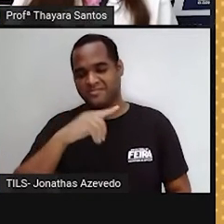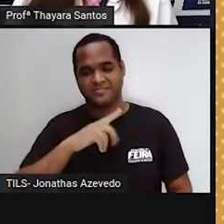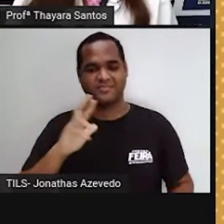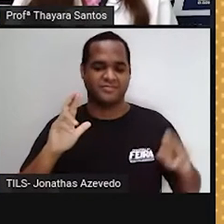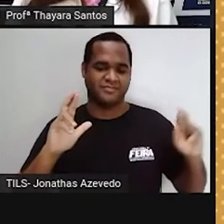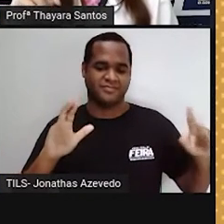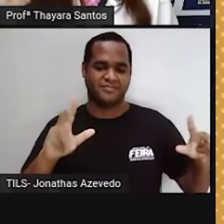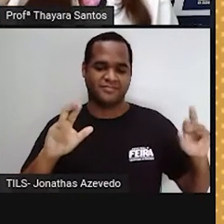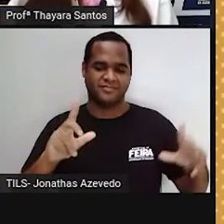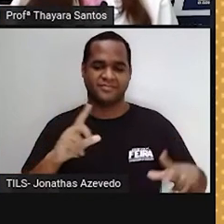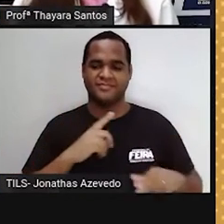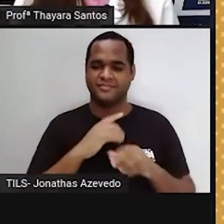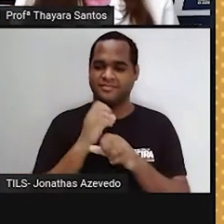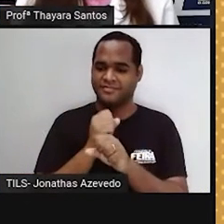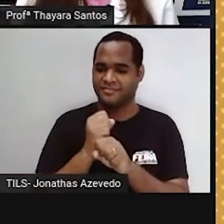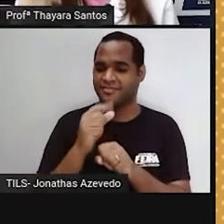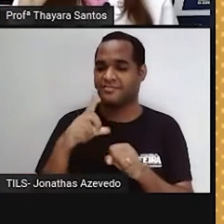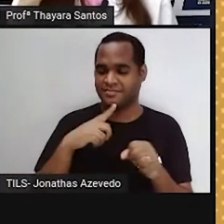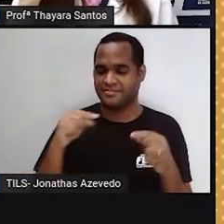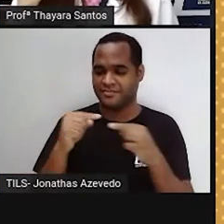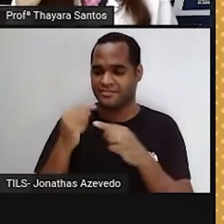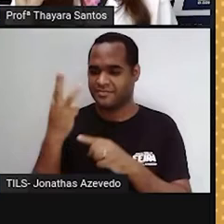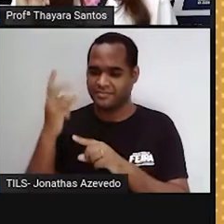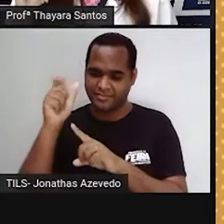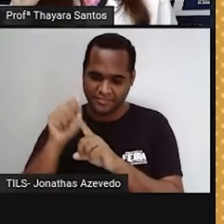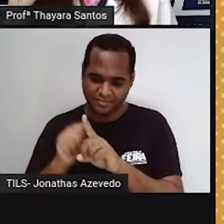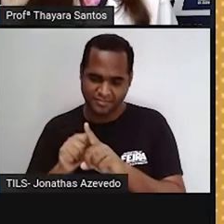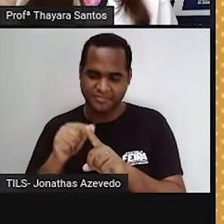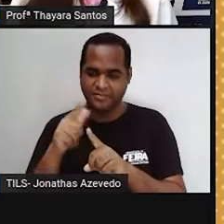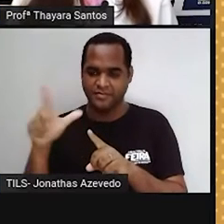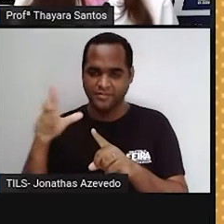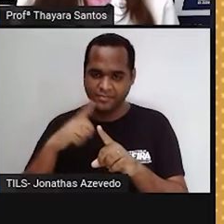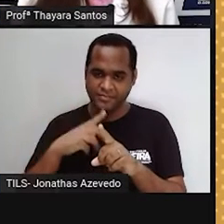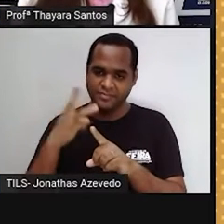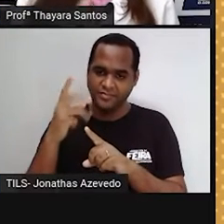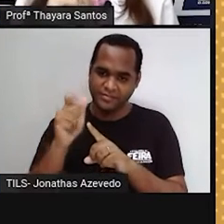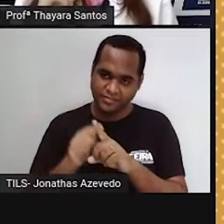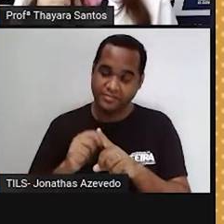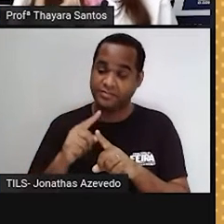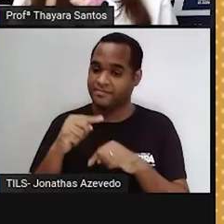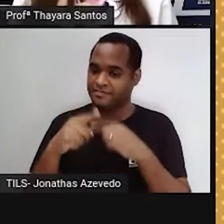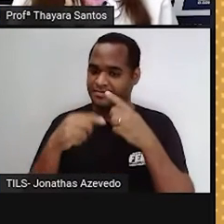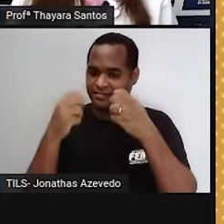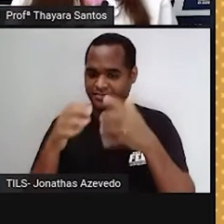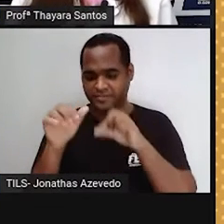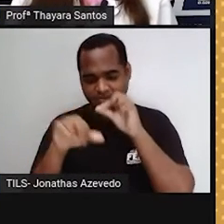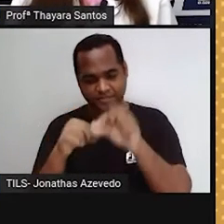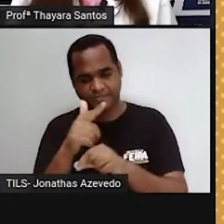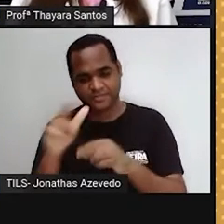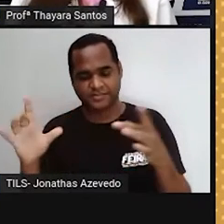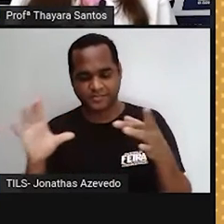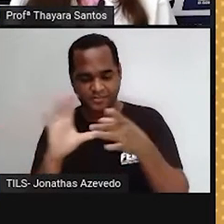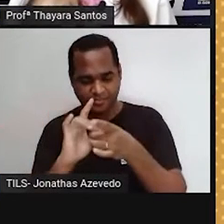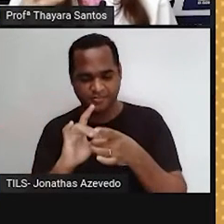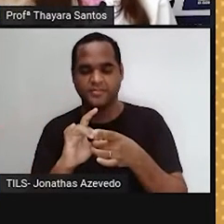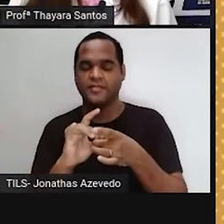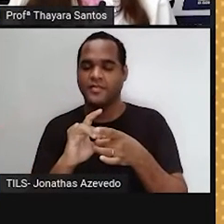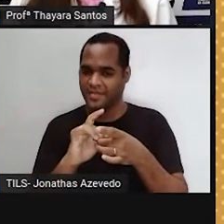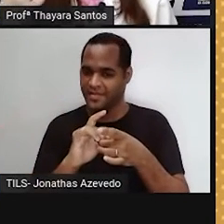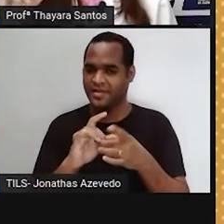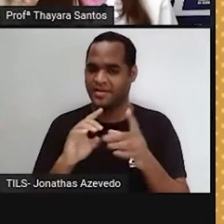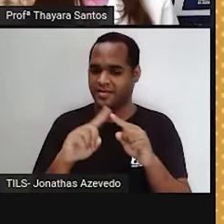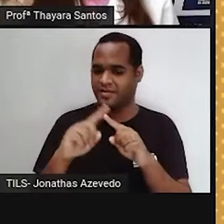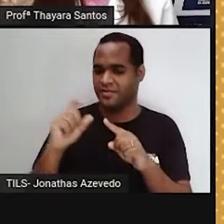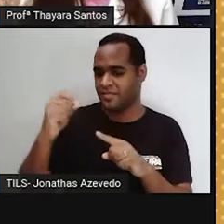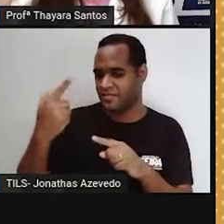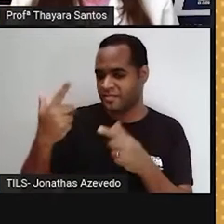das estações do ano. Três meses depois, o planeta Terra gira mais um pouquinho, ele muda a posição em relação ao